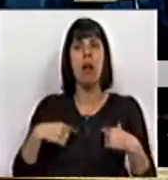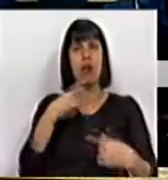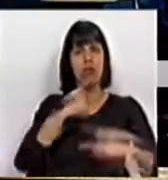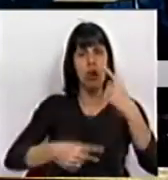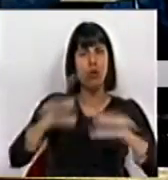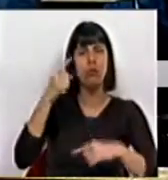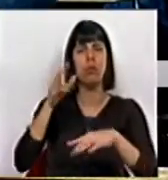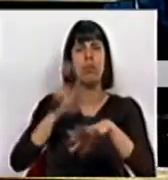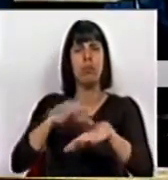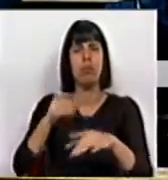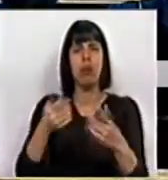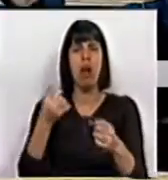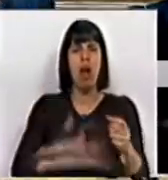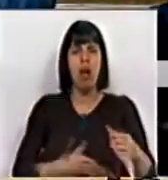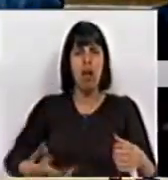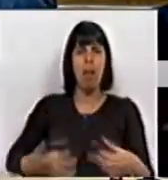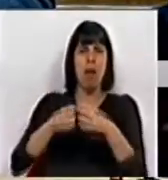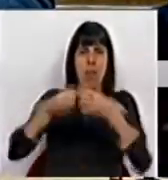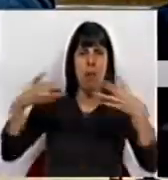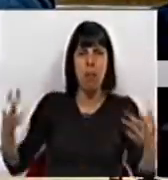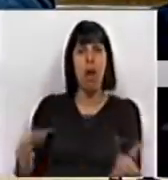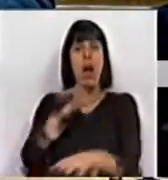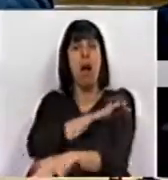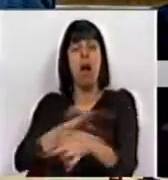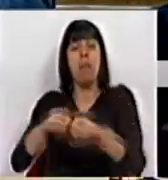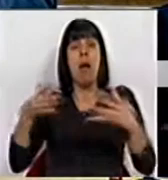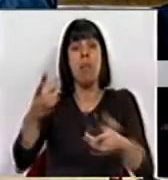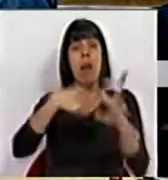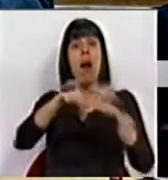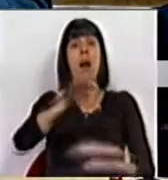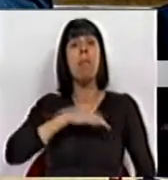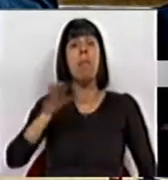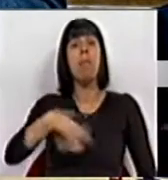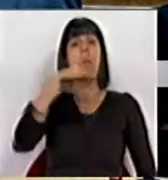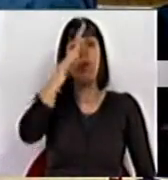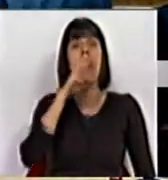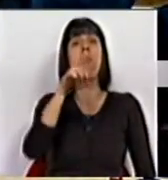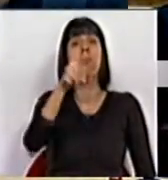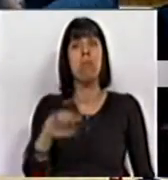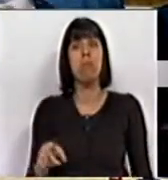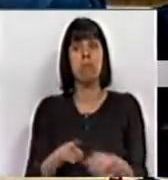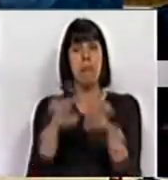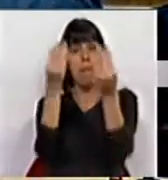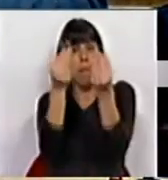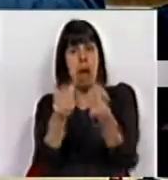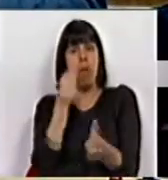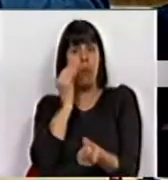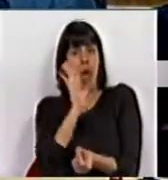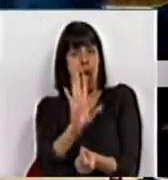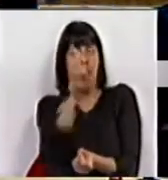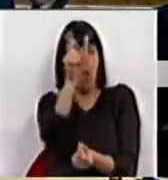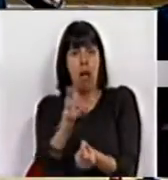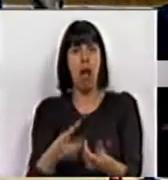denunciarmos o aumento do desemprego, da pobreza, o Senhor Primeiro Ministro, com aquele estilo que o